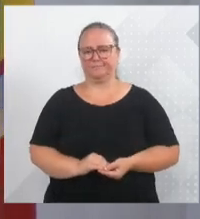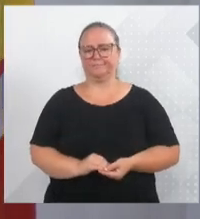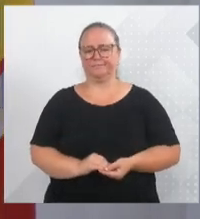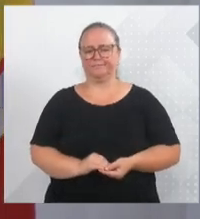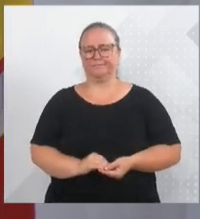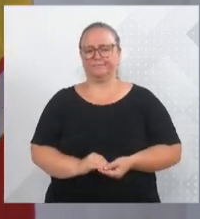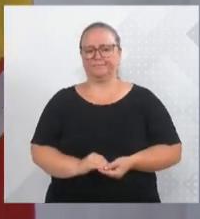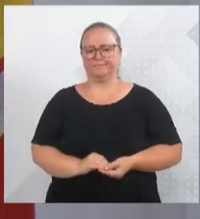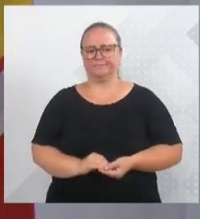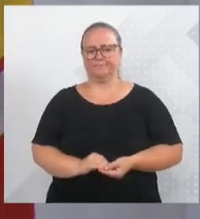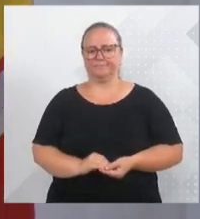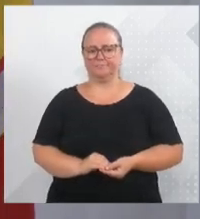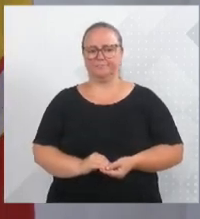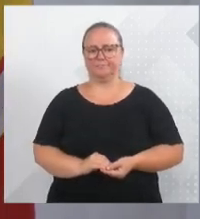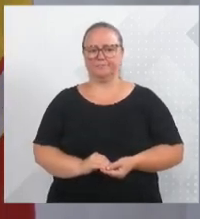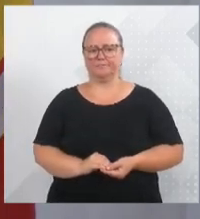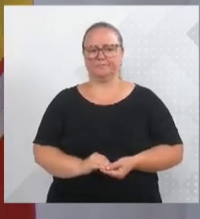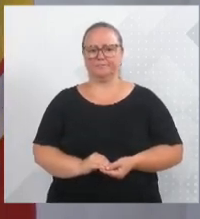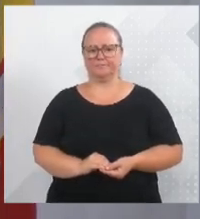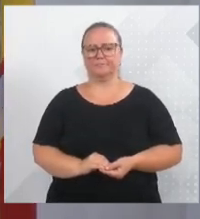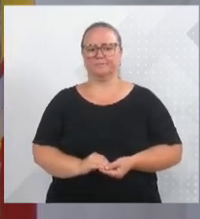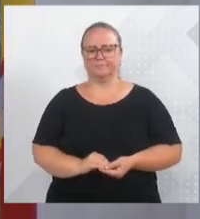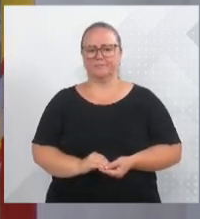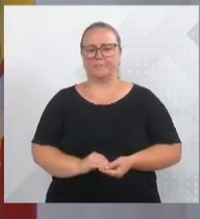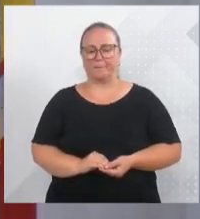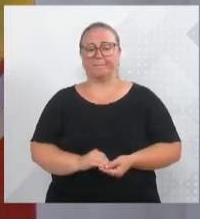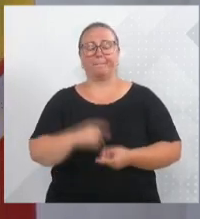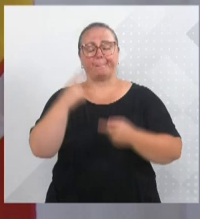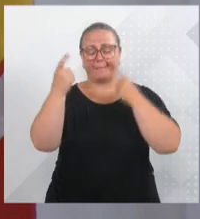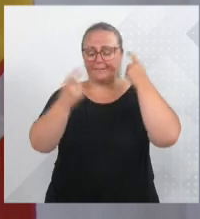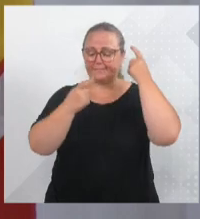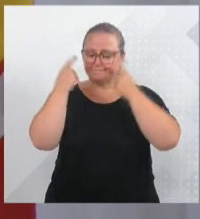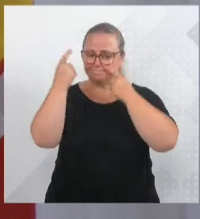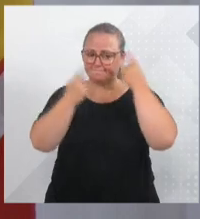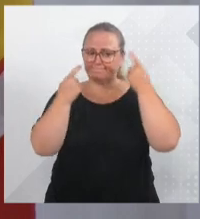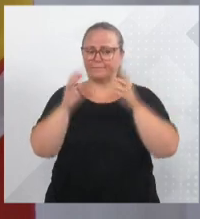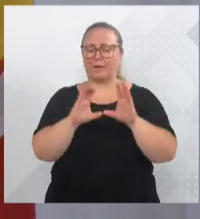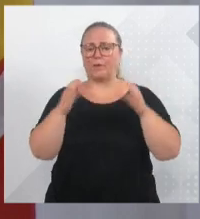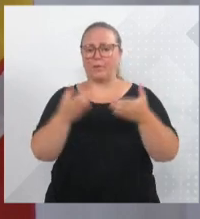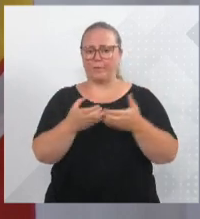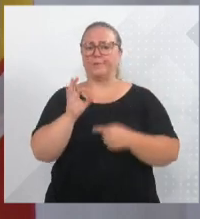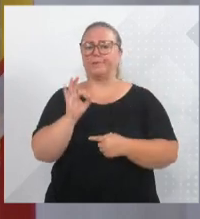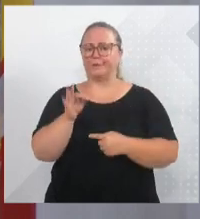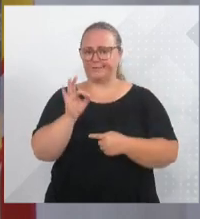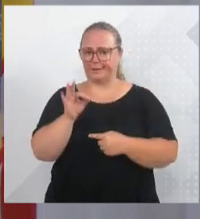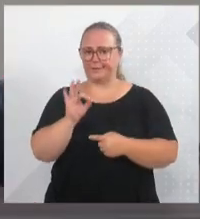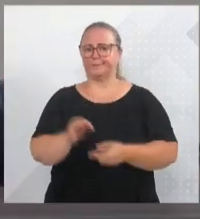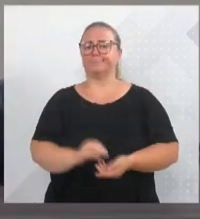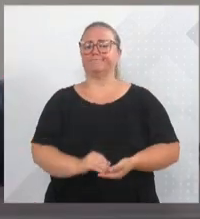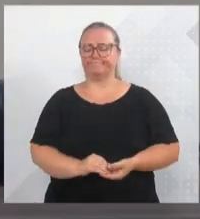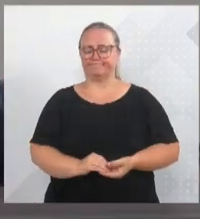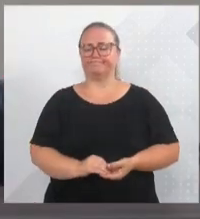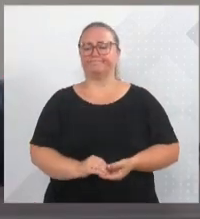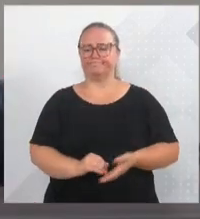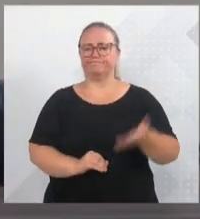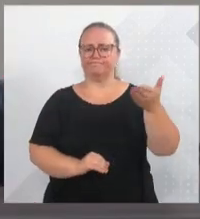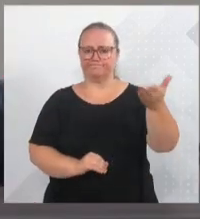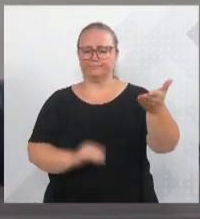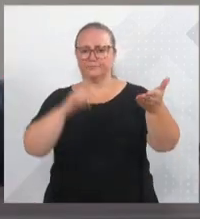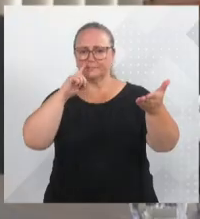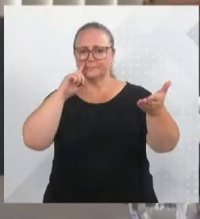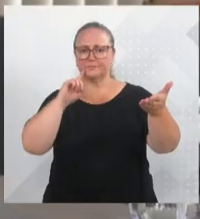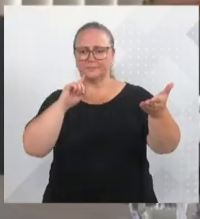foram feitas e trazendo aí uma preocupação para a nossa comunidade. Vereador Diego Nazato, concedo uma parte. Com autorização do orador, o vereador Diego